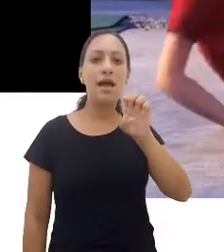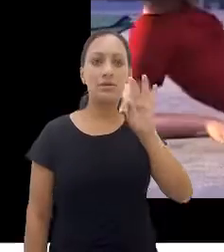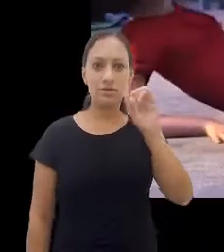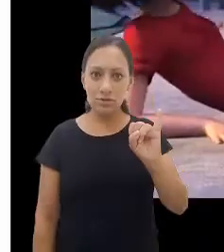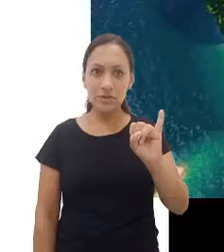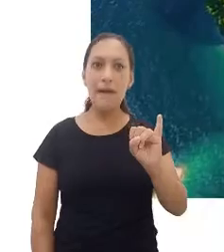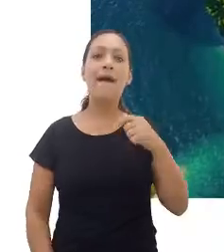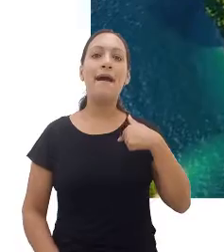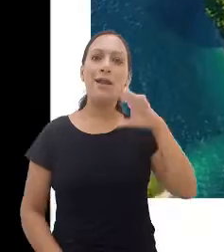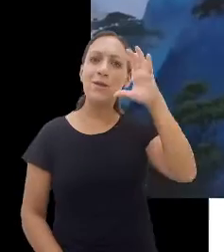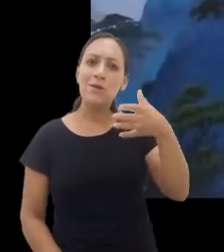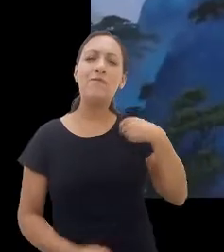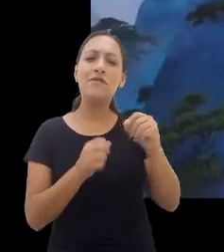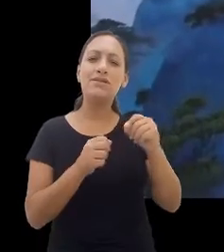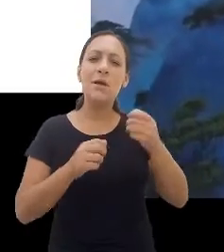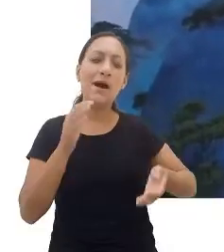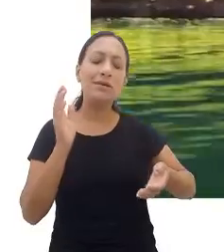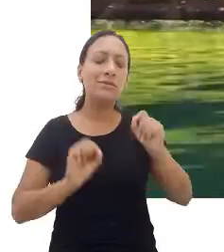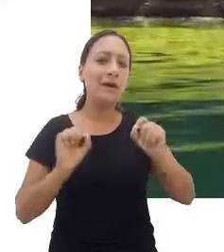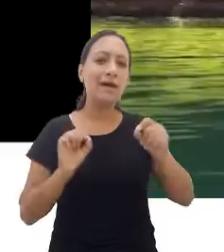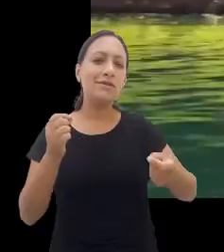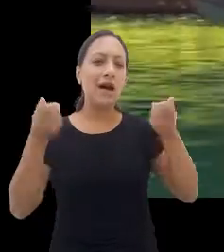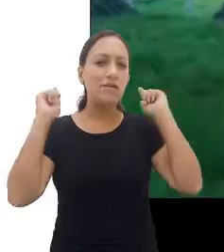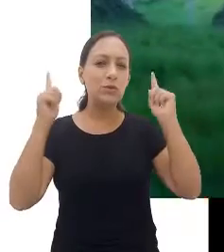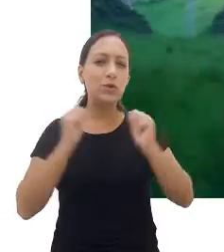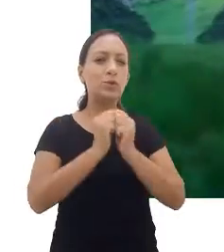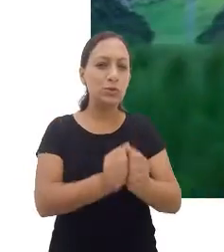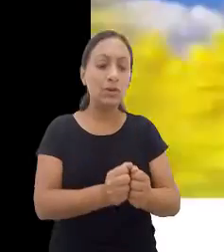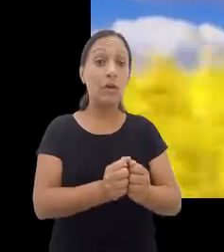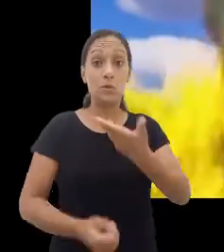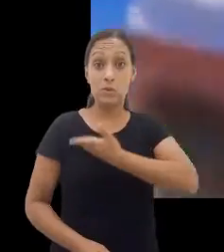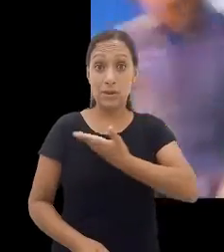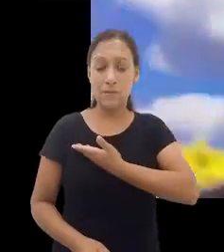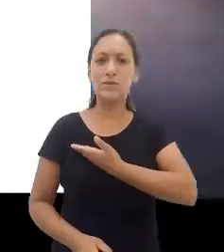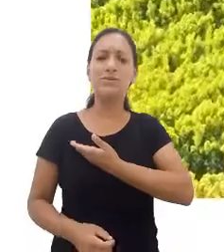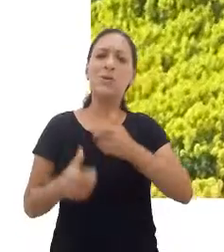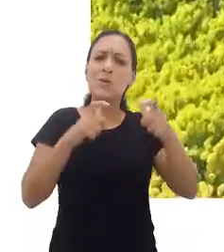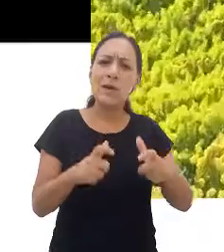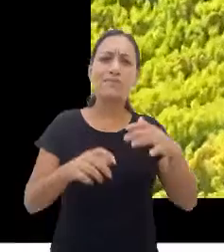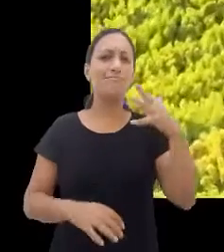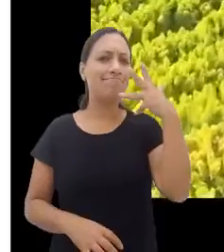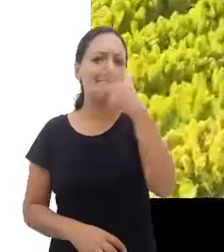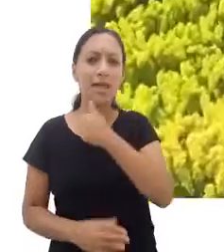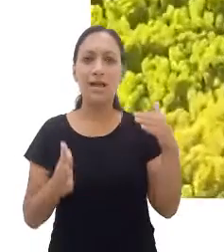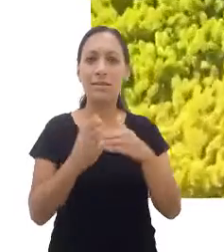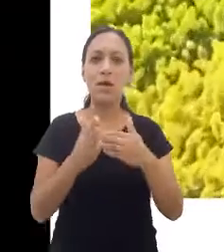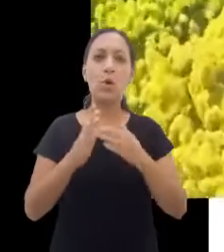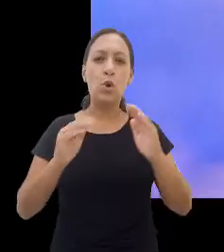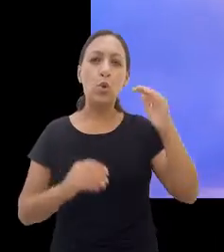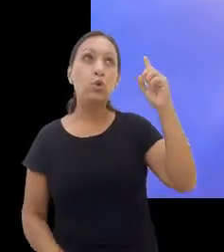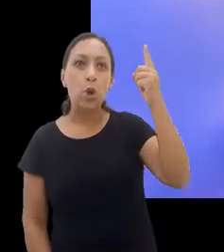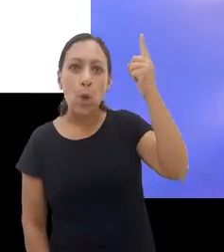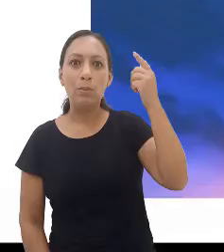rumo ao encontro da família do animal. Ela e seus colegas passam por paisagens incríveis até chegar ao topo do planeta. A Abominável